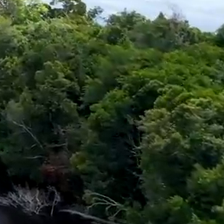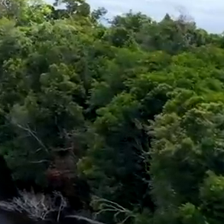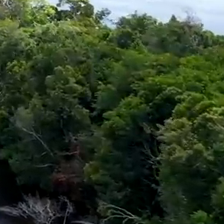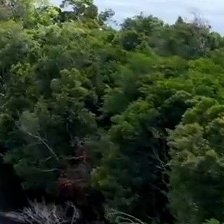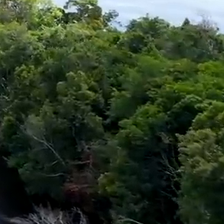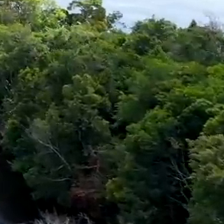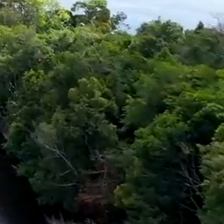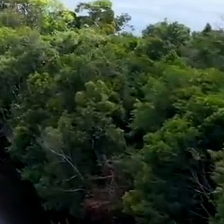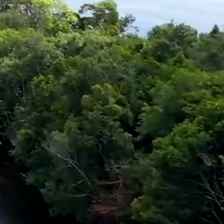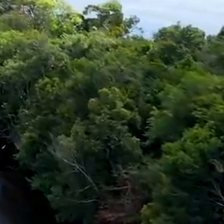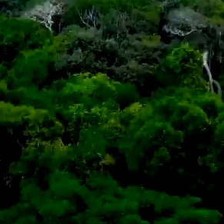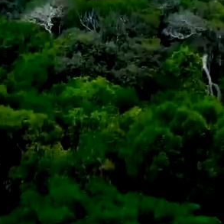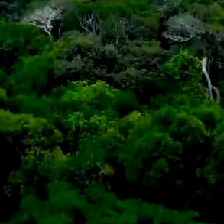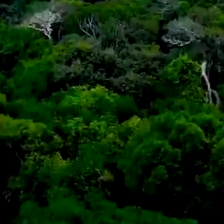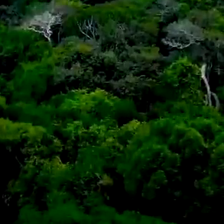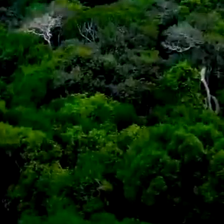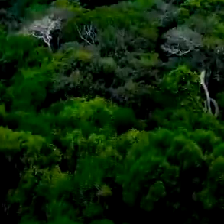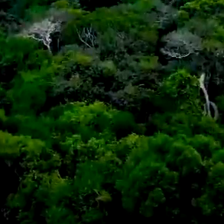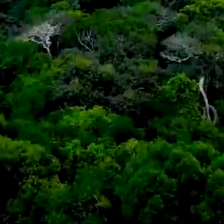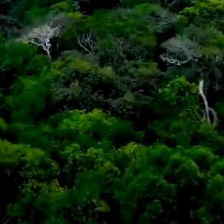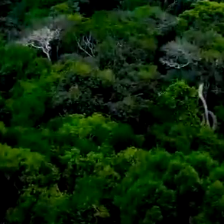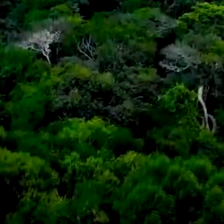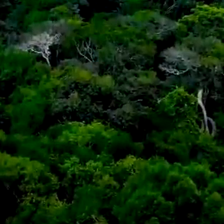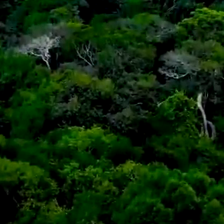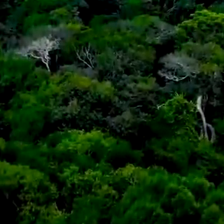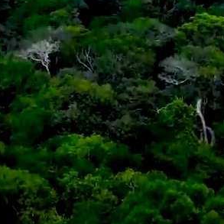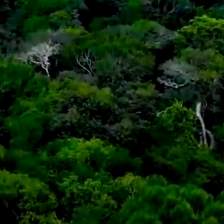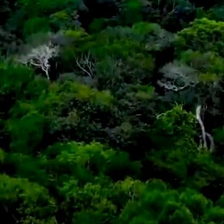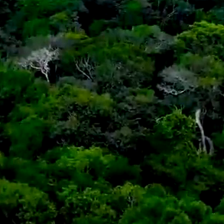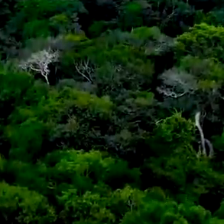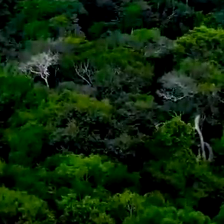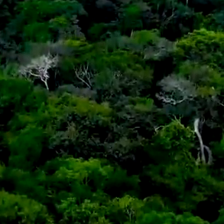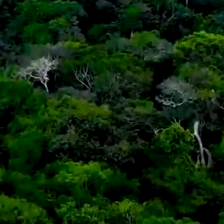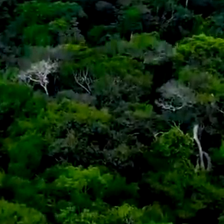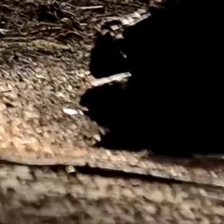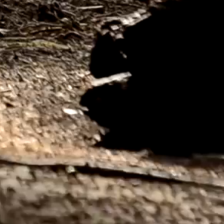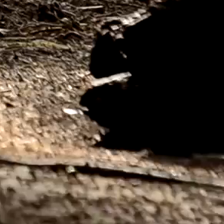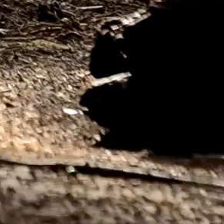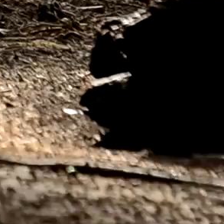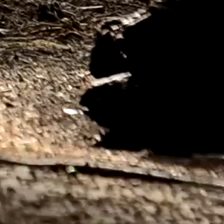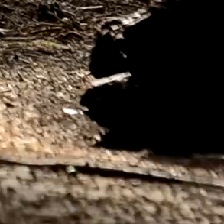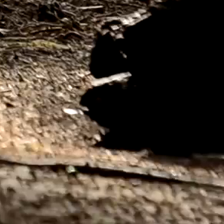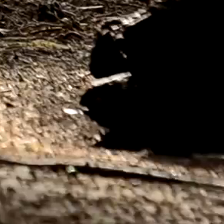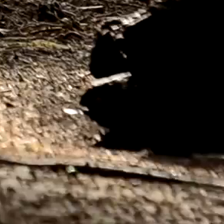Transcrição Transcrição e Legendas por Quintena Coelho Transcrição Quintena Coelho